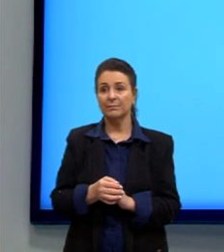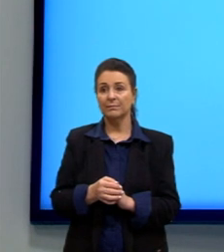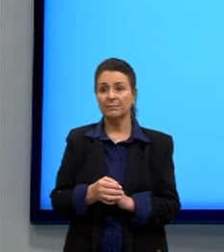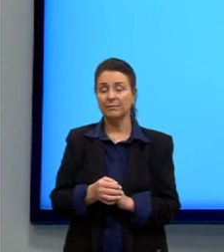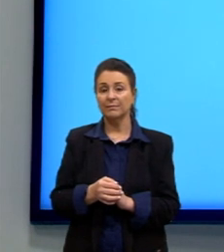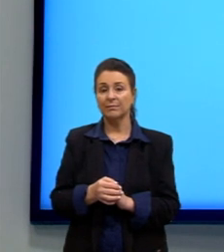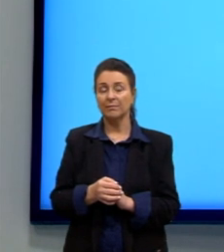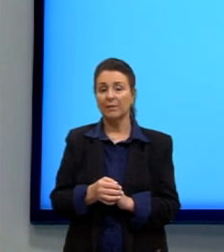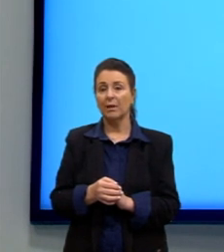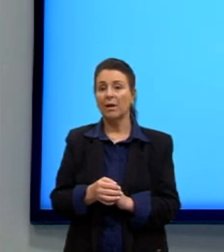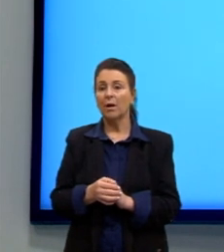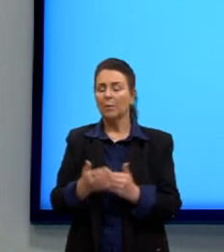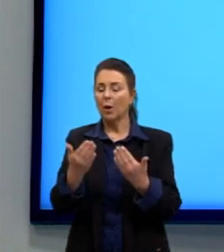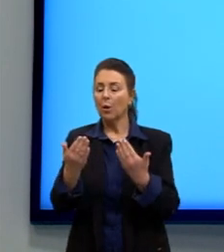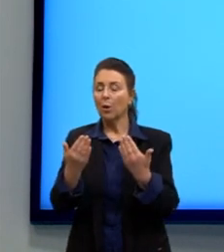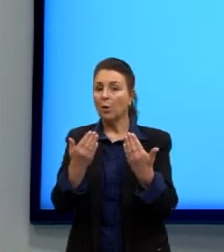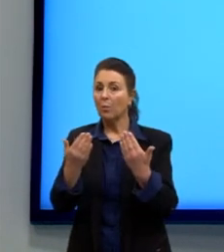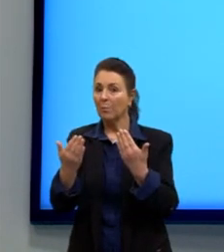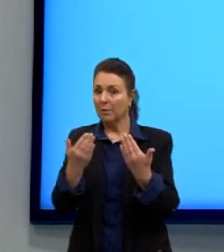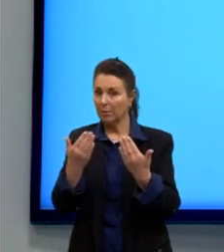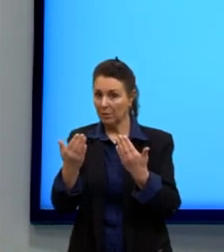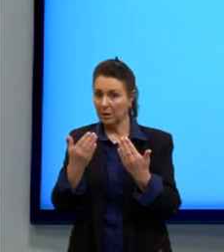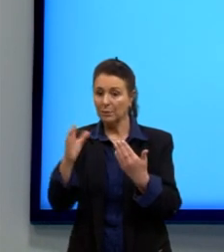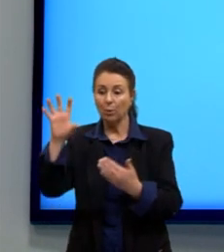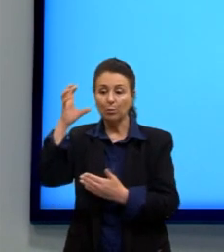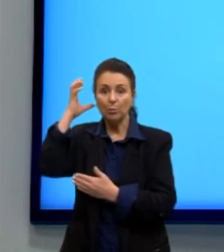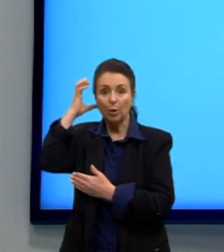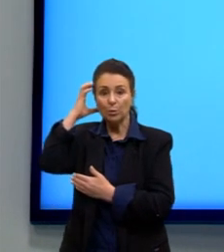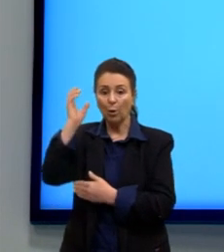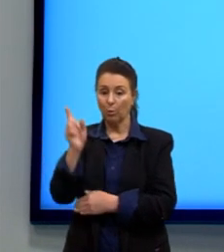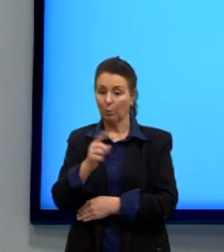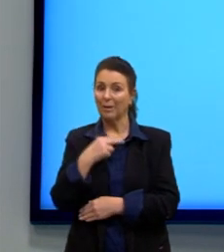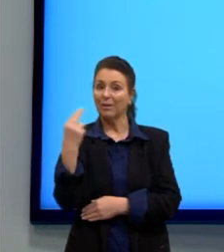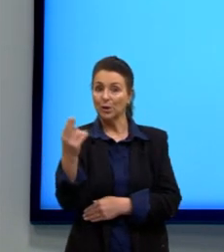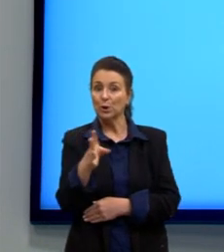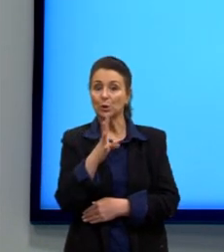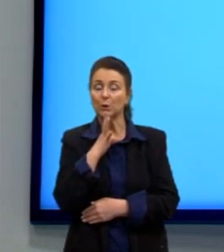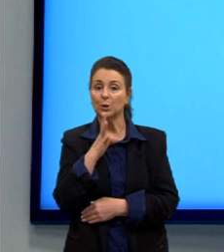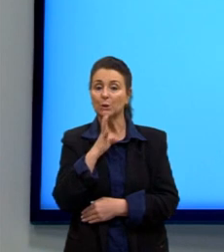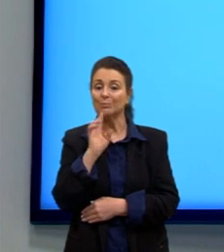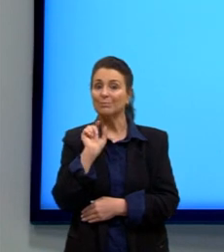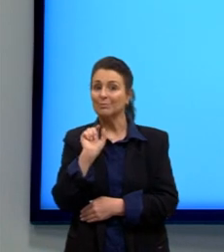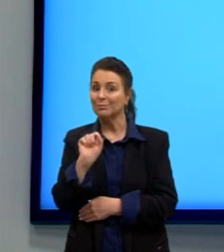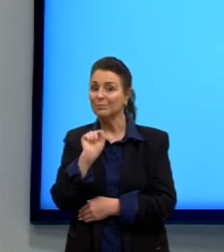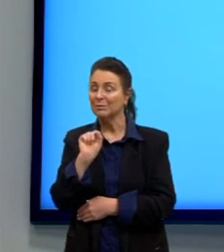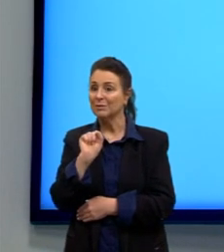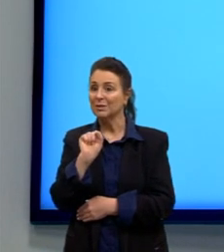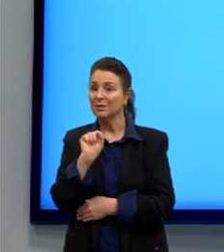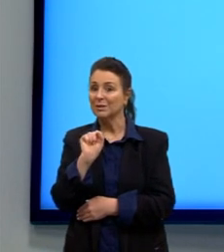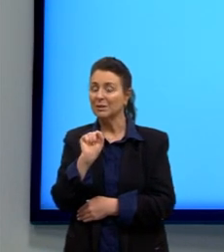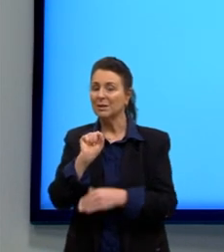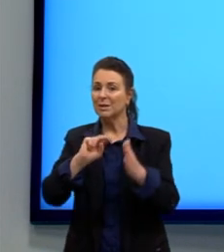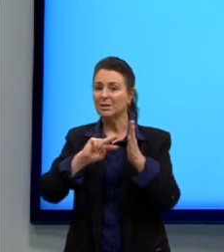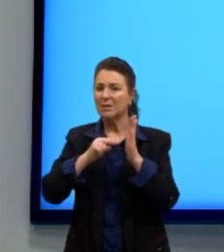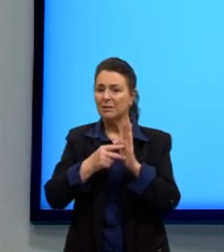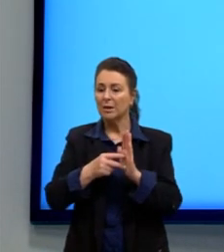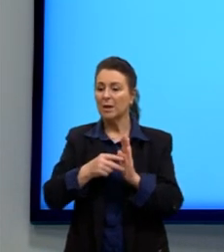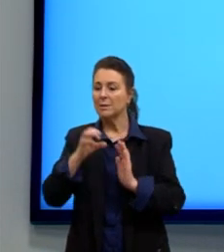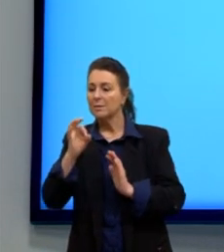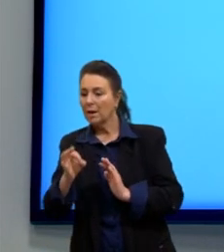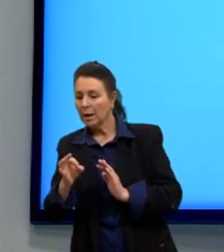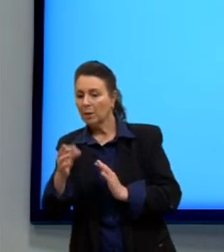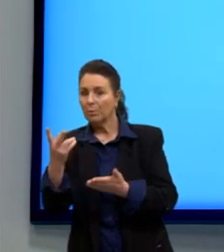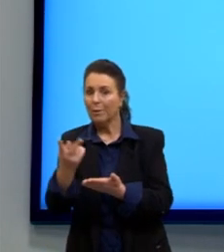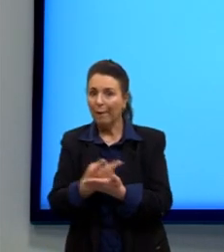Bom, então, para a gente comparar com alguns sons que a gente conhece, para a gente saber o que que é certo para o nosso